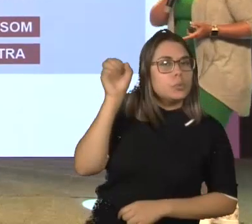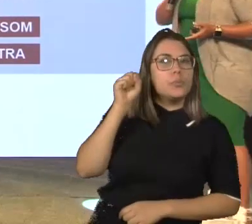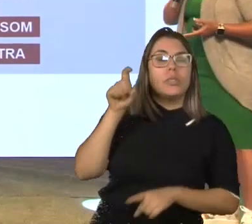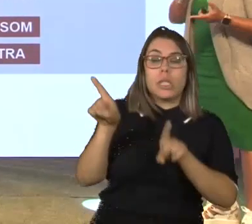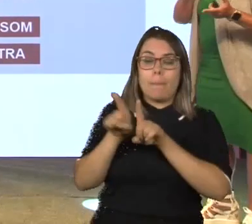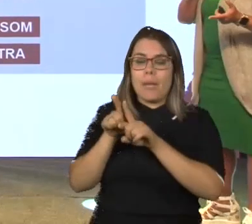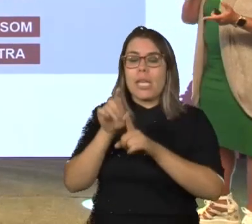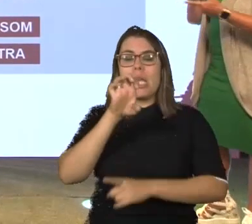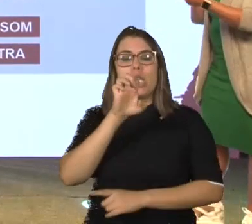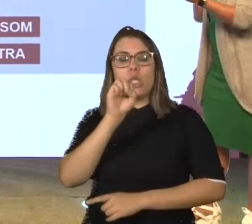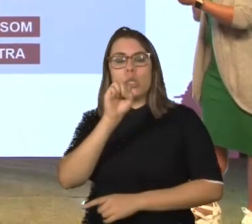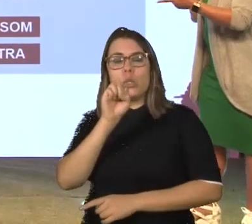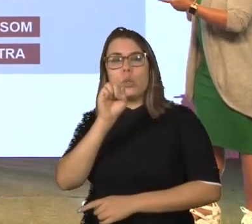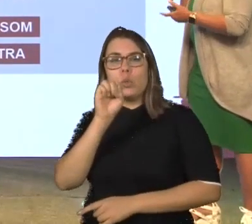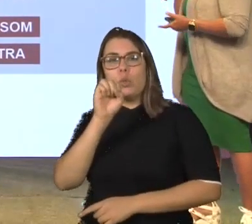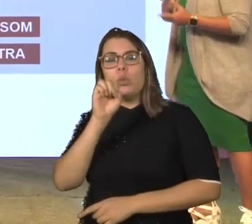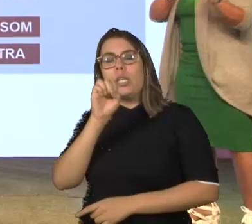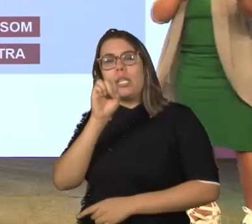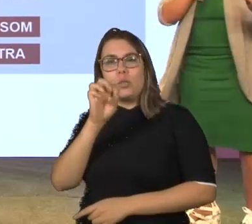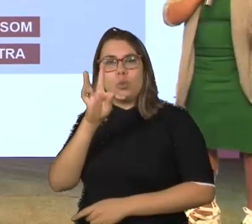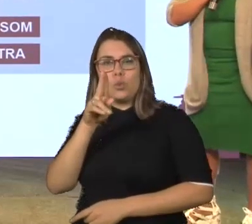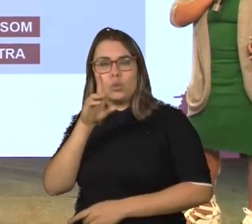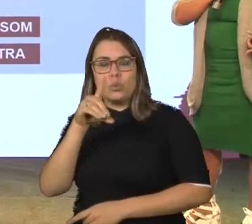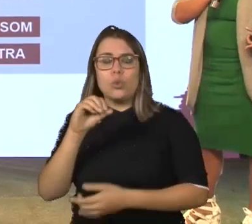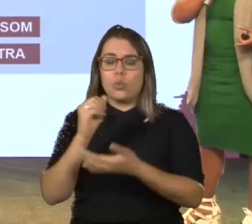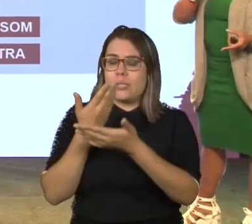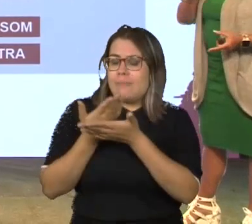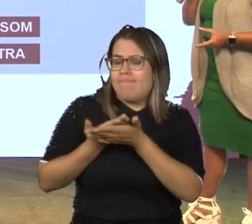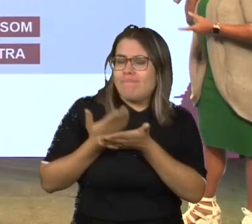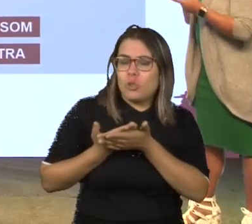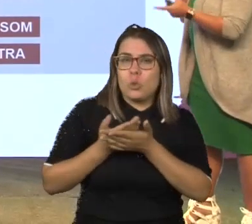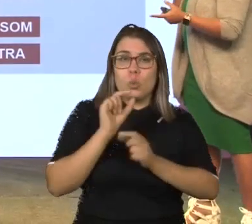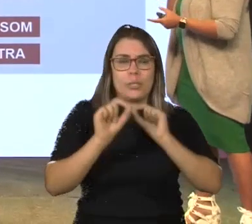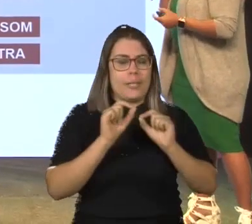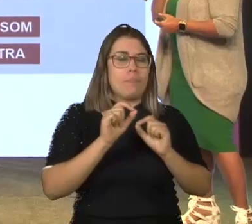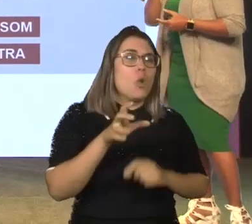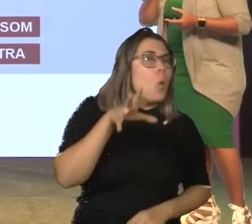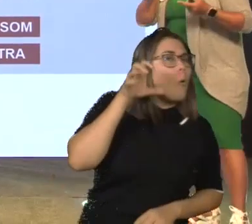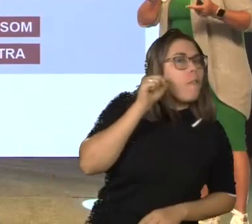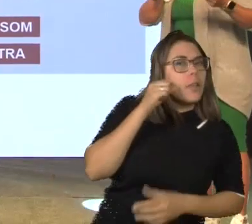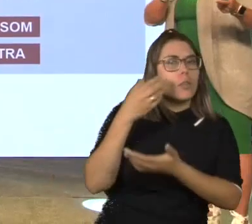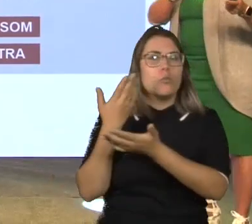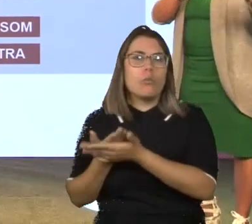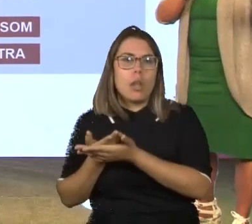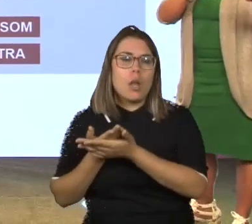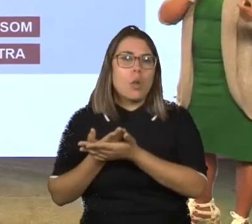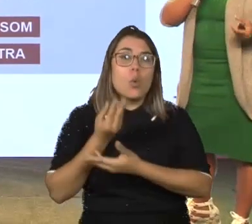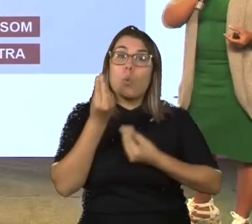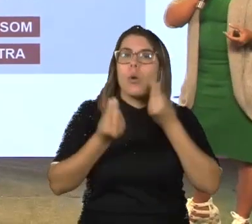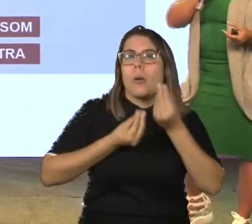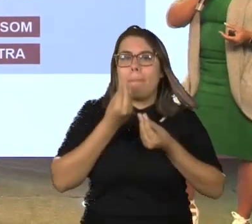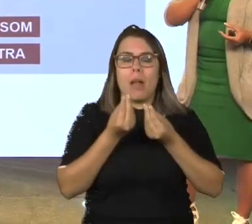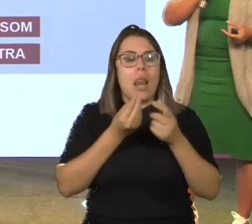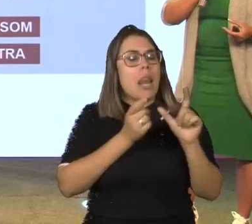estudo. O fonema, fonossom, o ema, menor unidade. Ou seja, fonema, menor unidade do som, o som